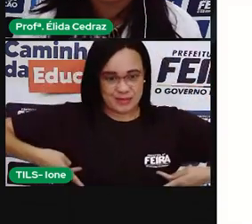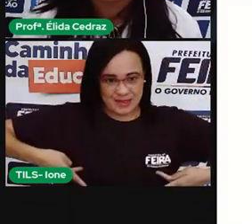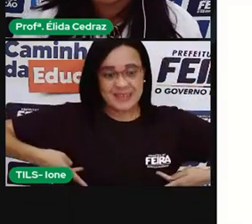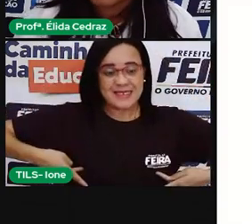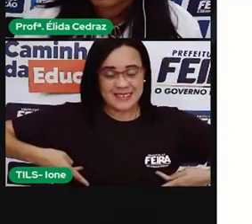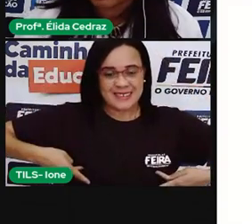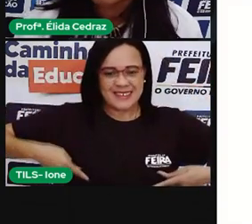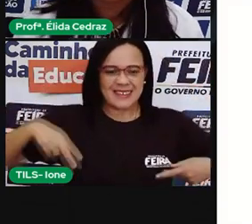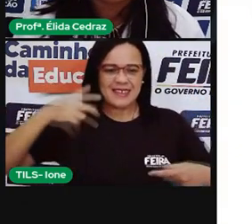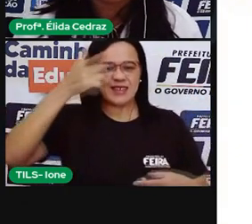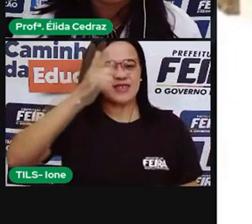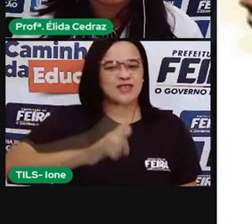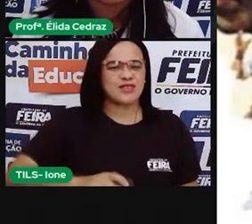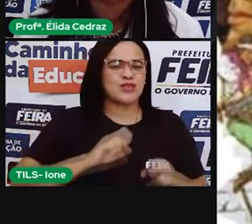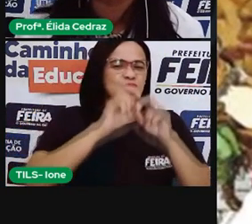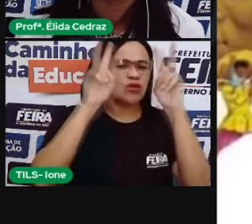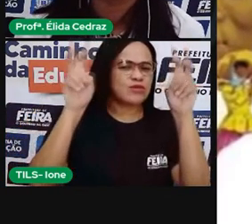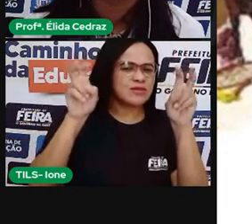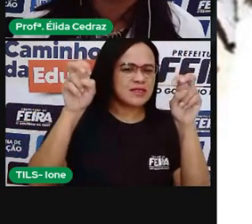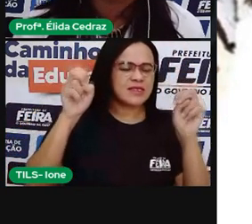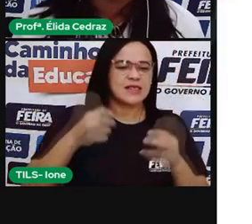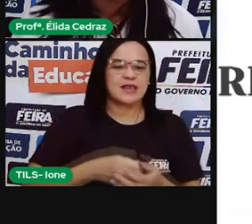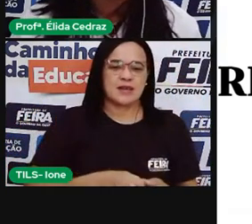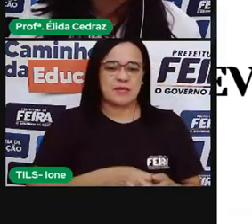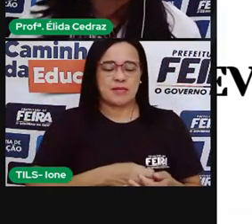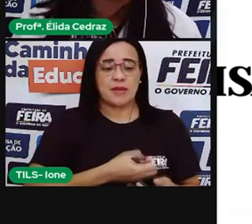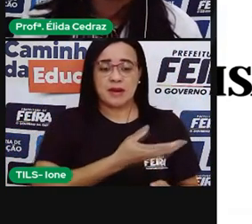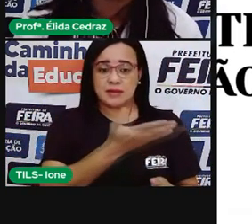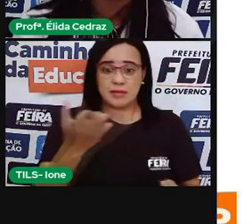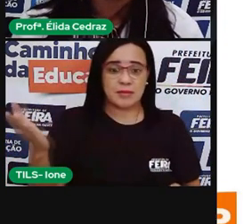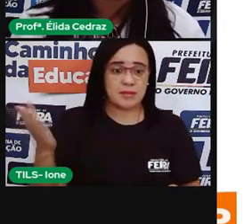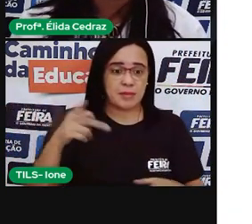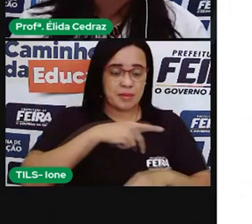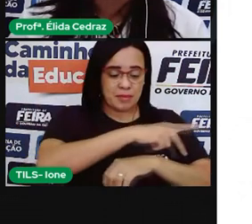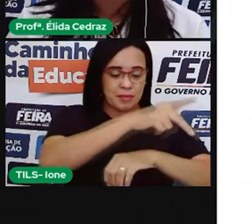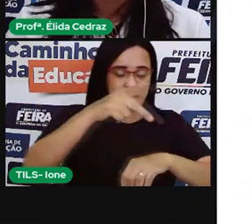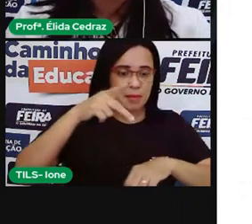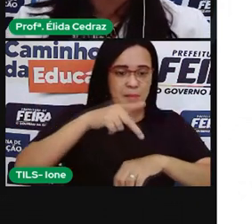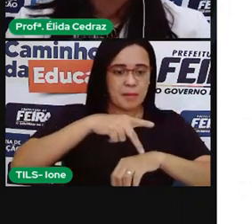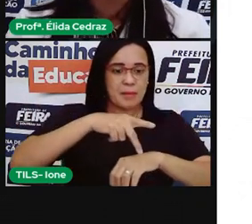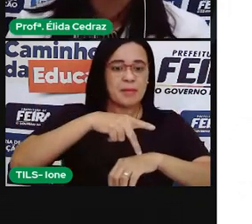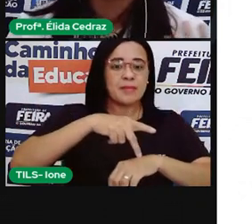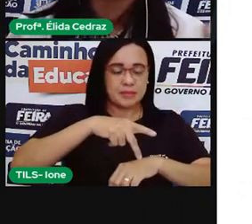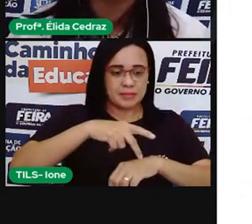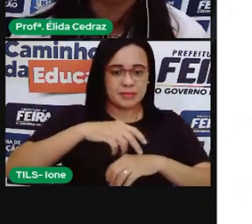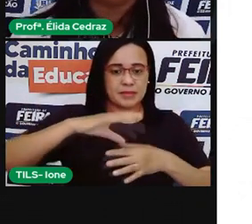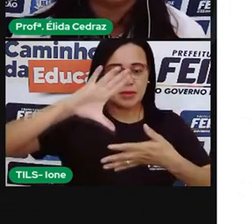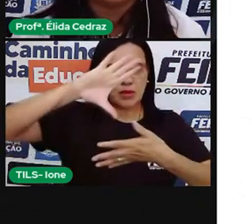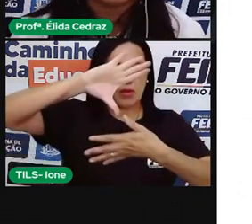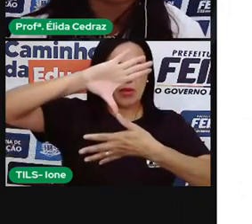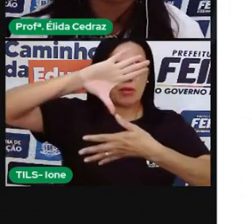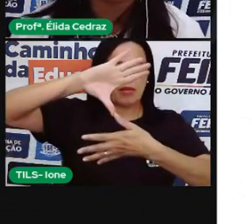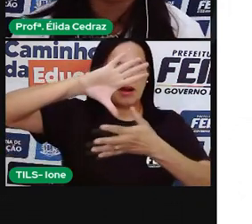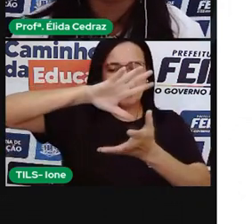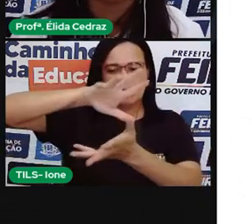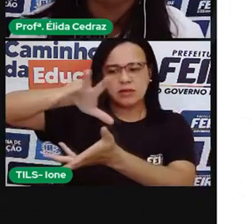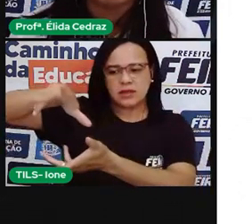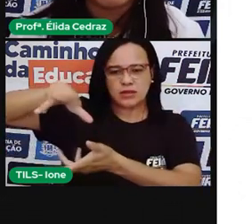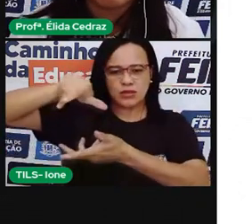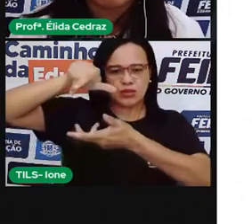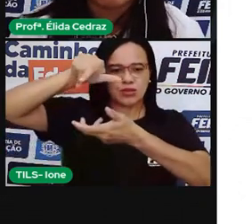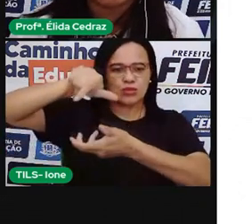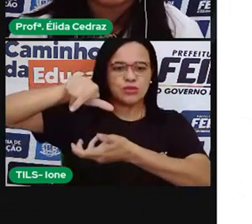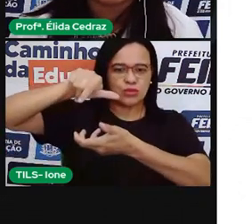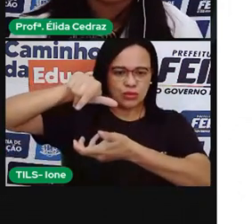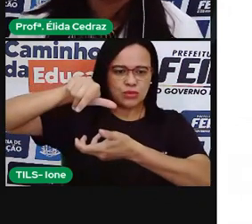país. Vamos lá? Aqui é o mapa do mundo. A gente chama de